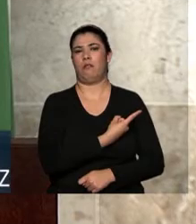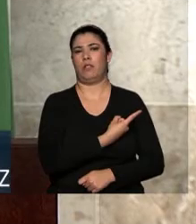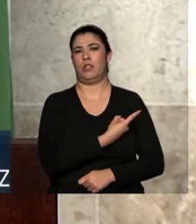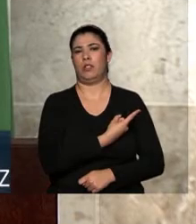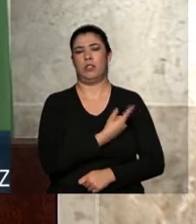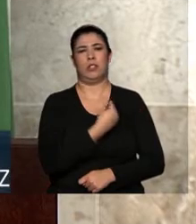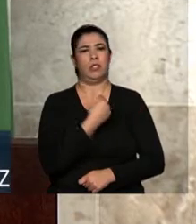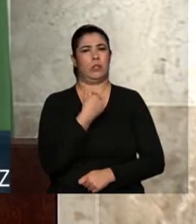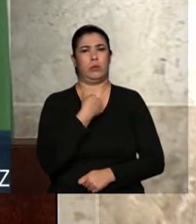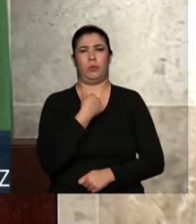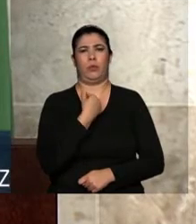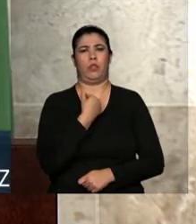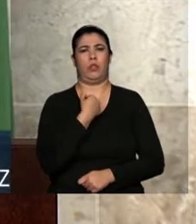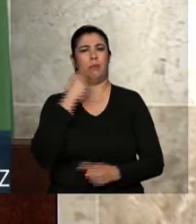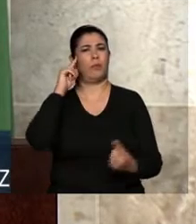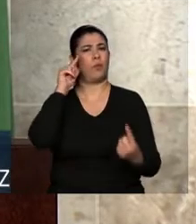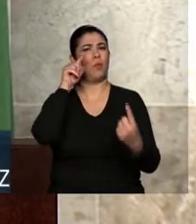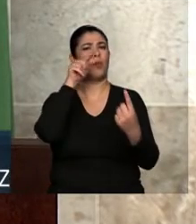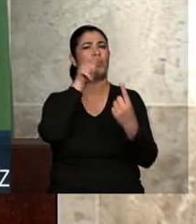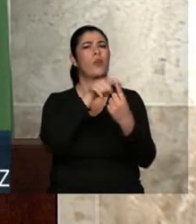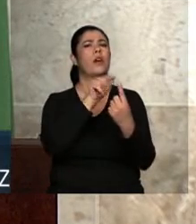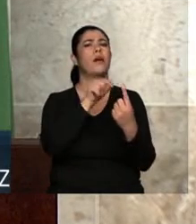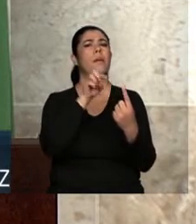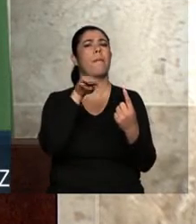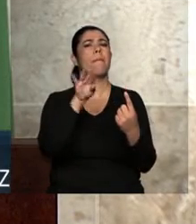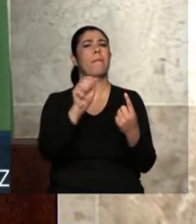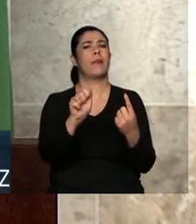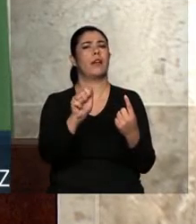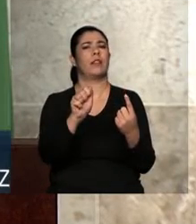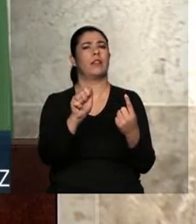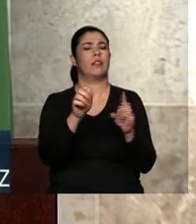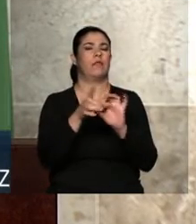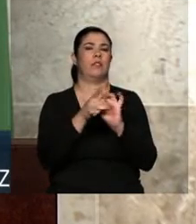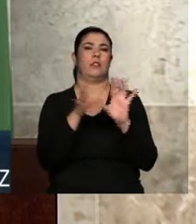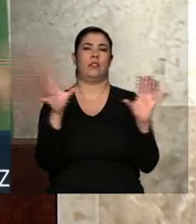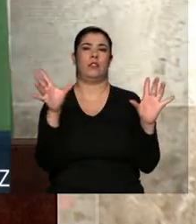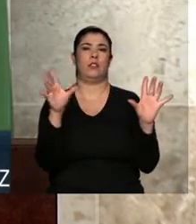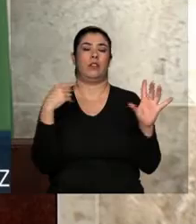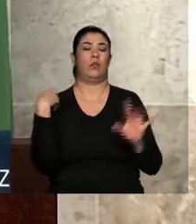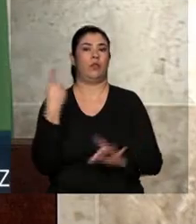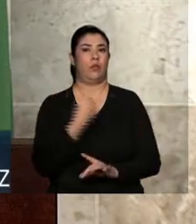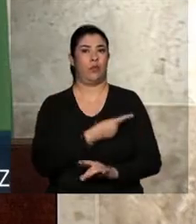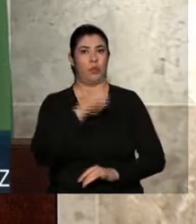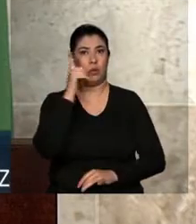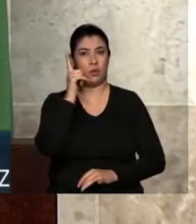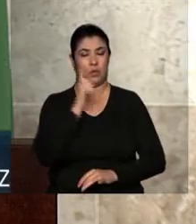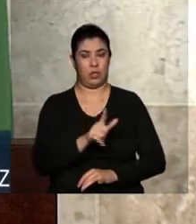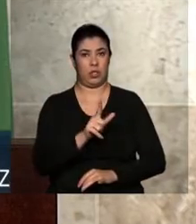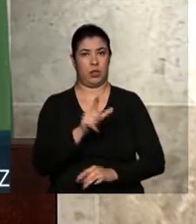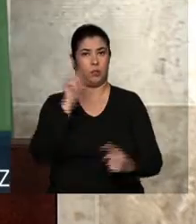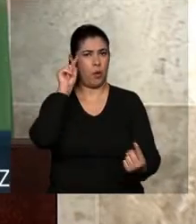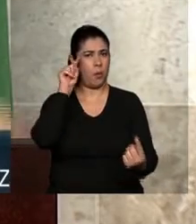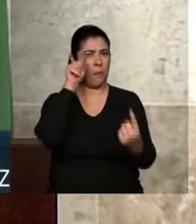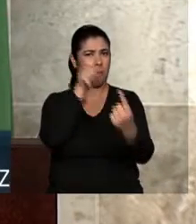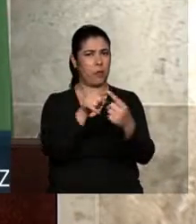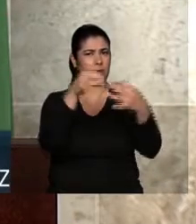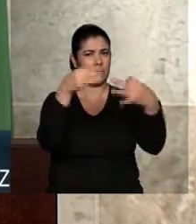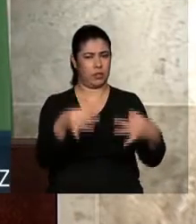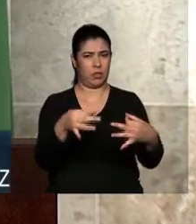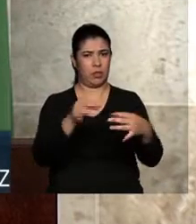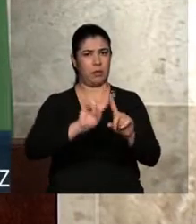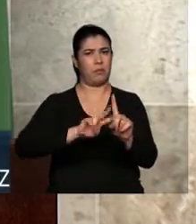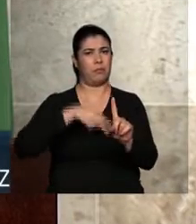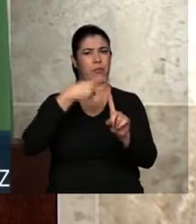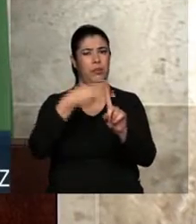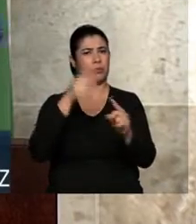uma meta, nós vamos deixar uma meta aberta. Quando a gente atingir a meta, nós dobramos a